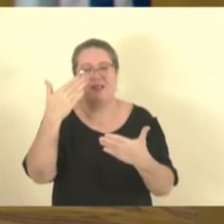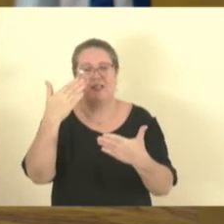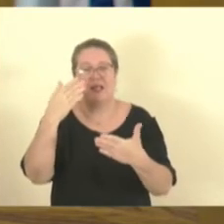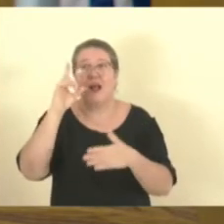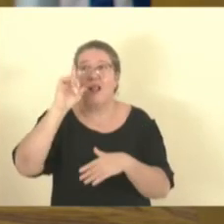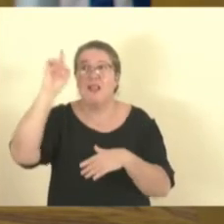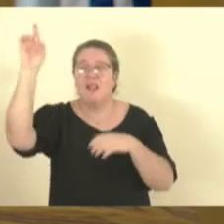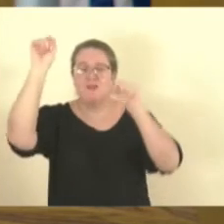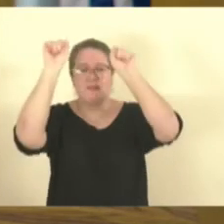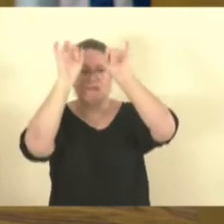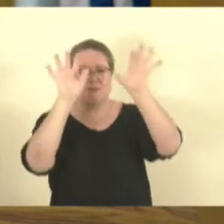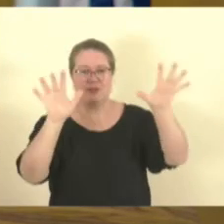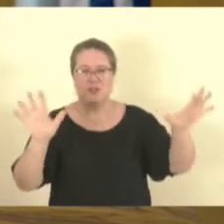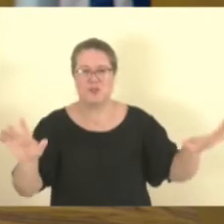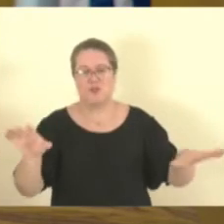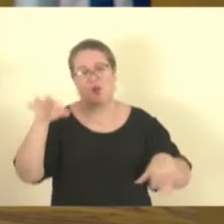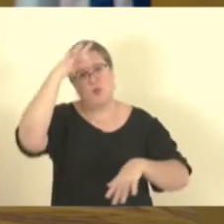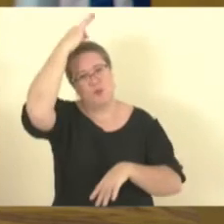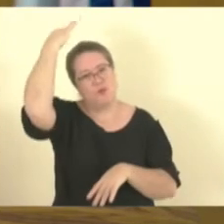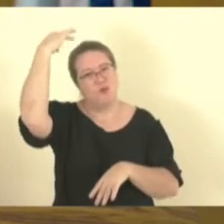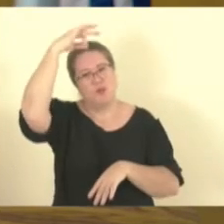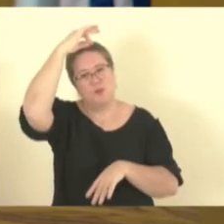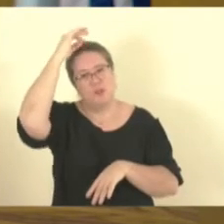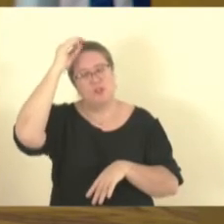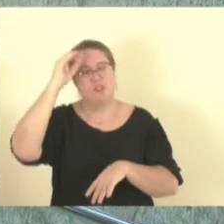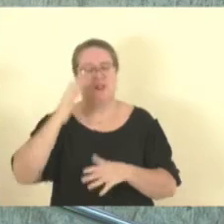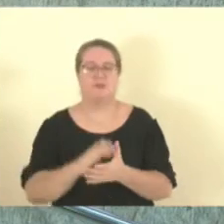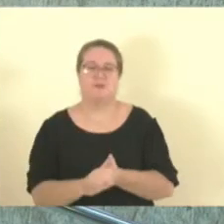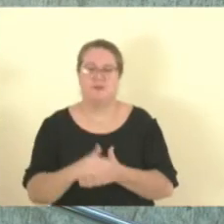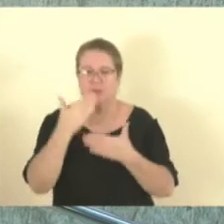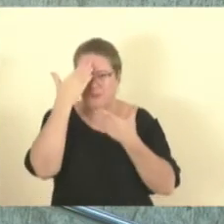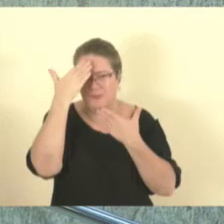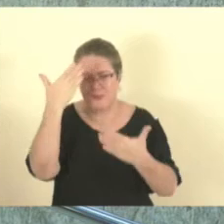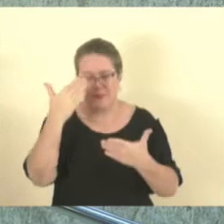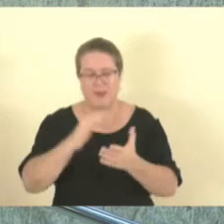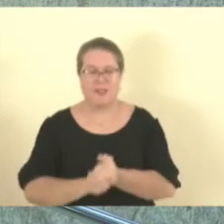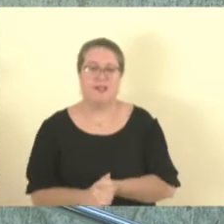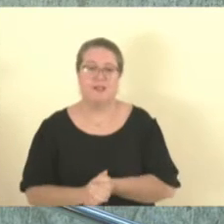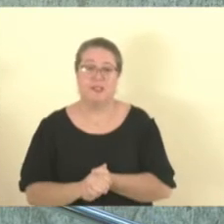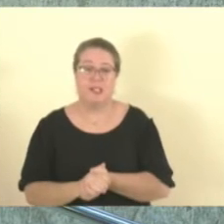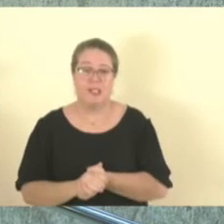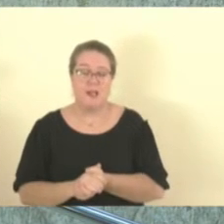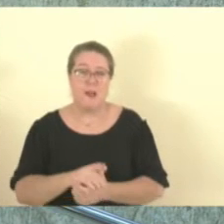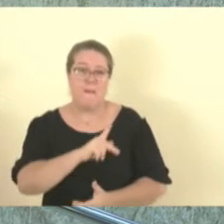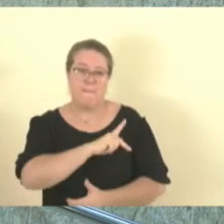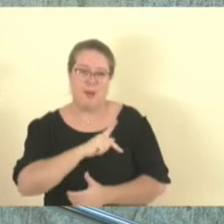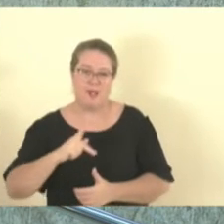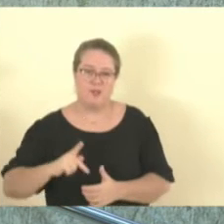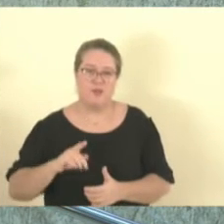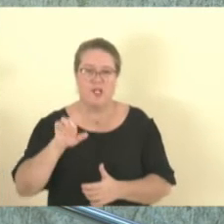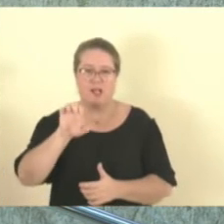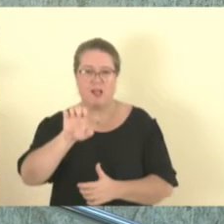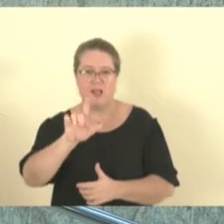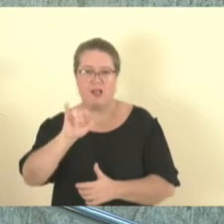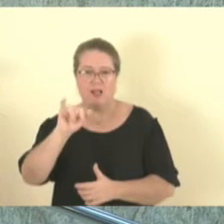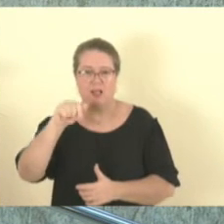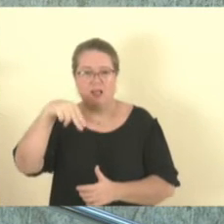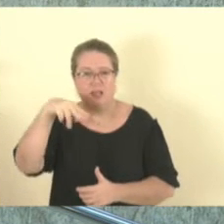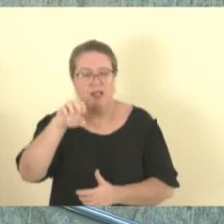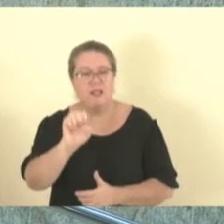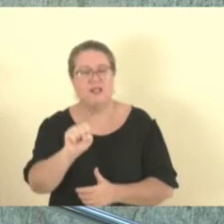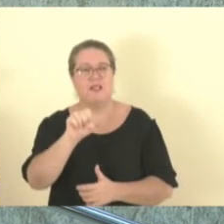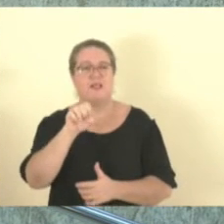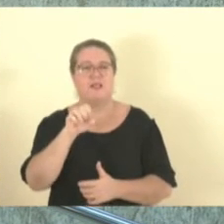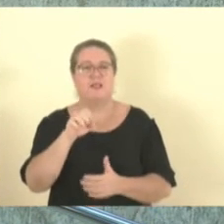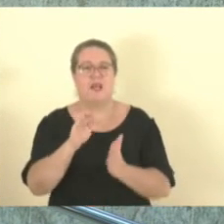pela oportunidade. Muito obrigado, pastora Eliane. Parabéns pelo trabalho. A Bíblia